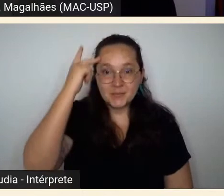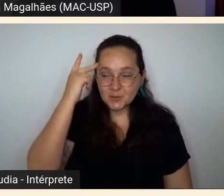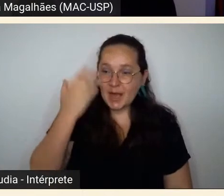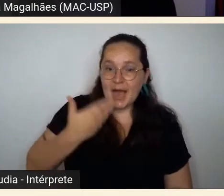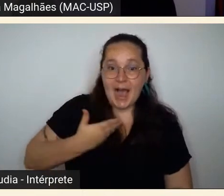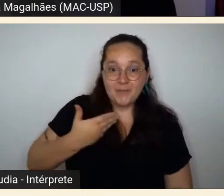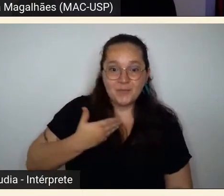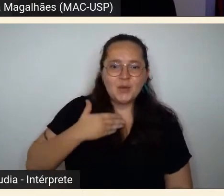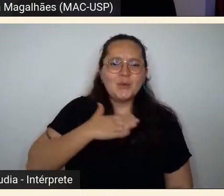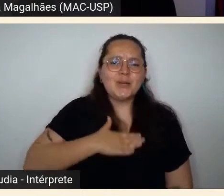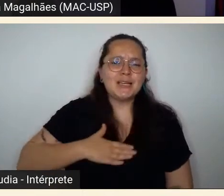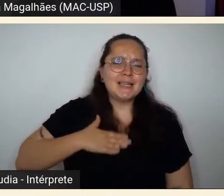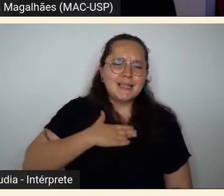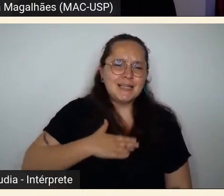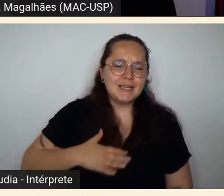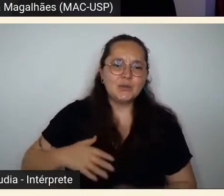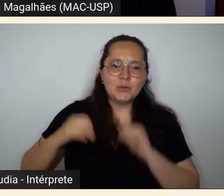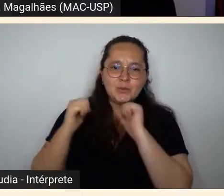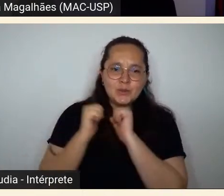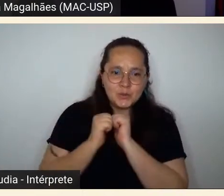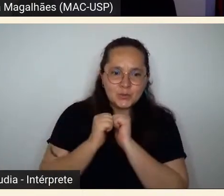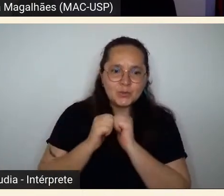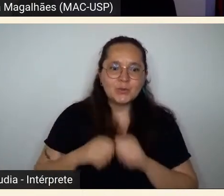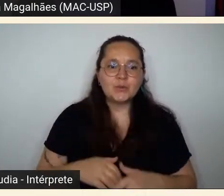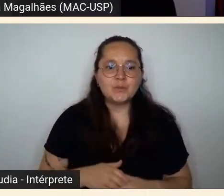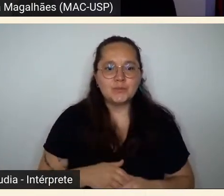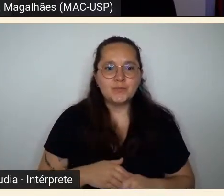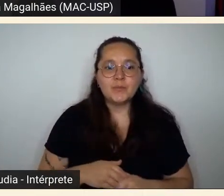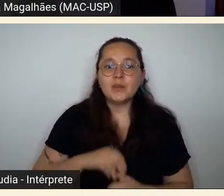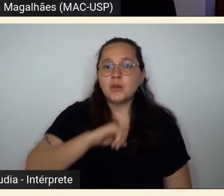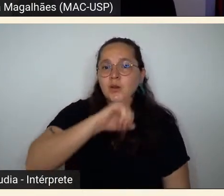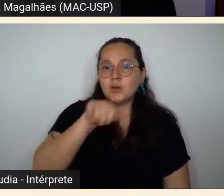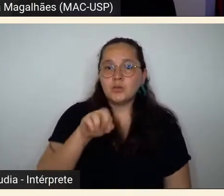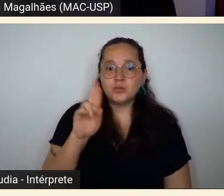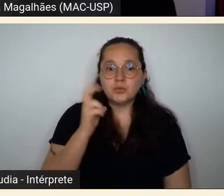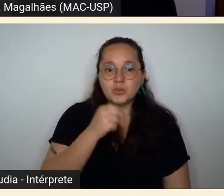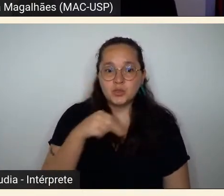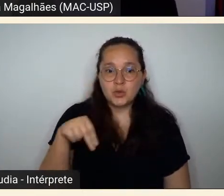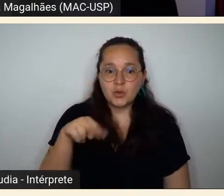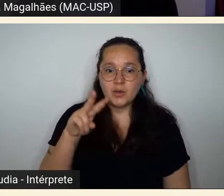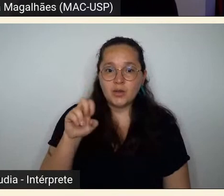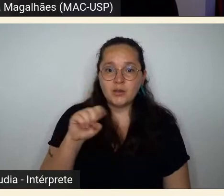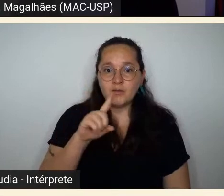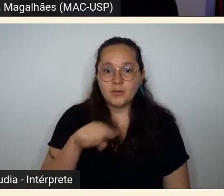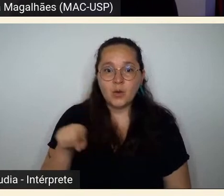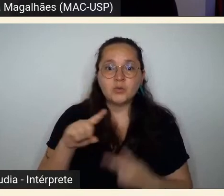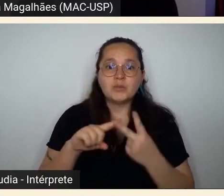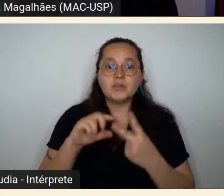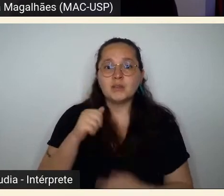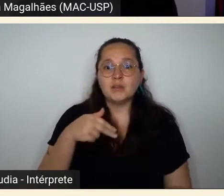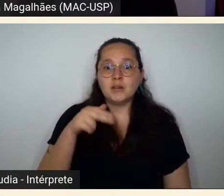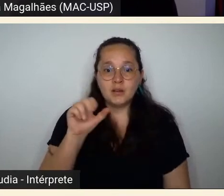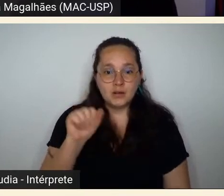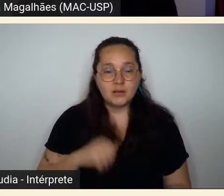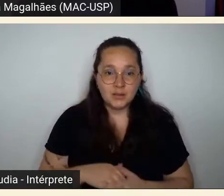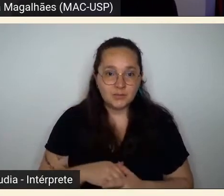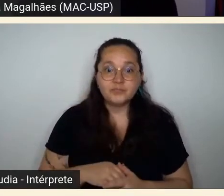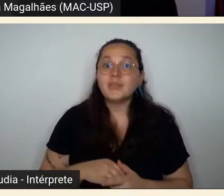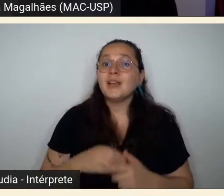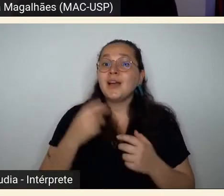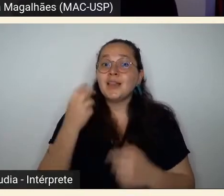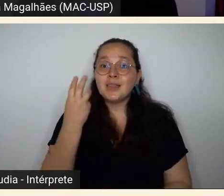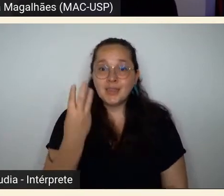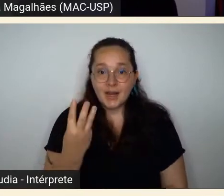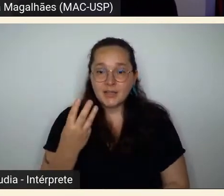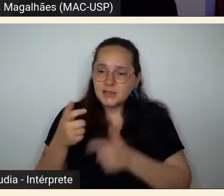professora Ana Magalhães e o Joaquim Wals, três instituições que nos reunimos num gesto que é muito significativo